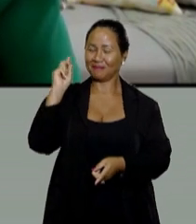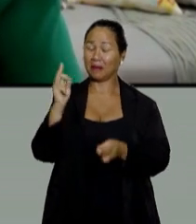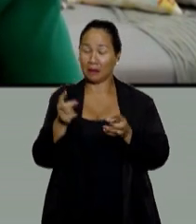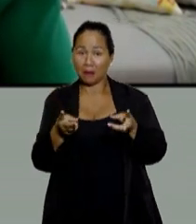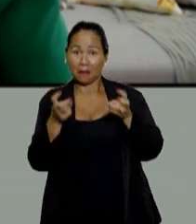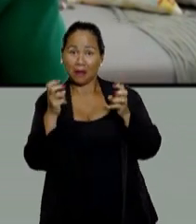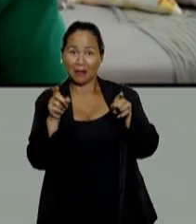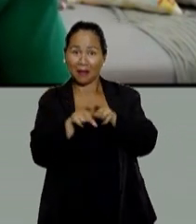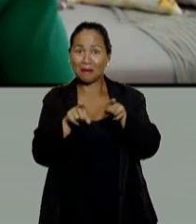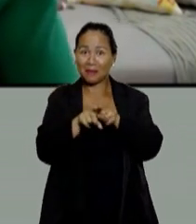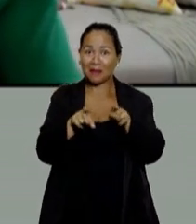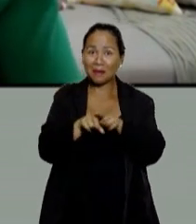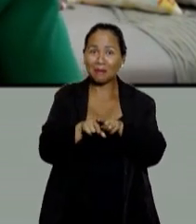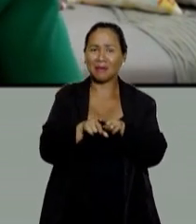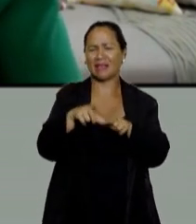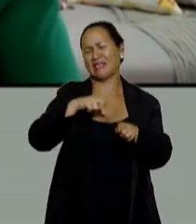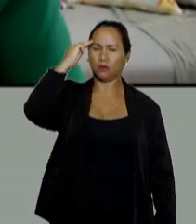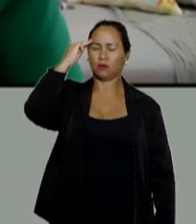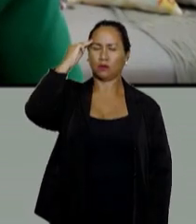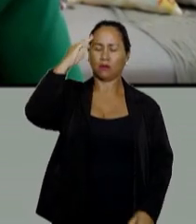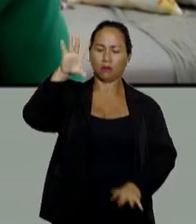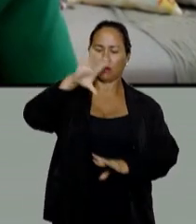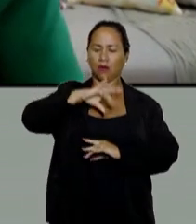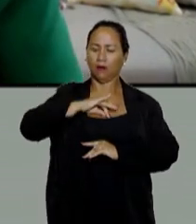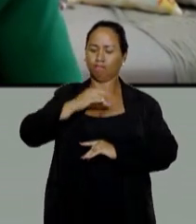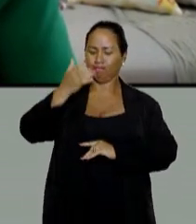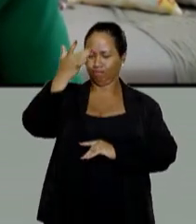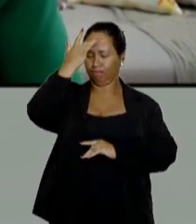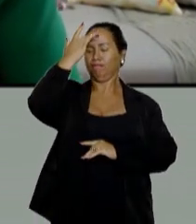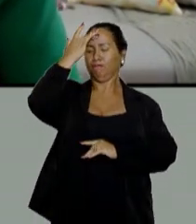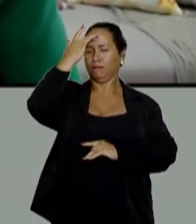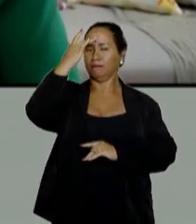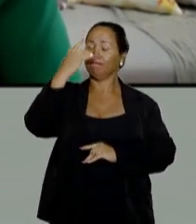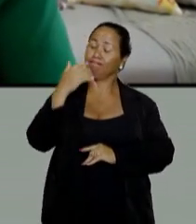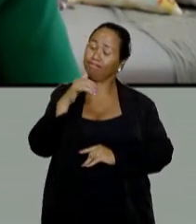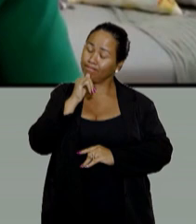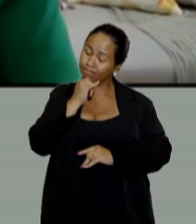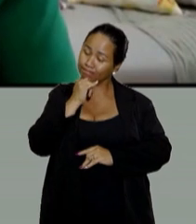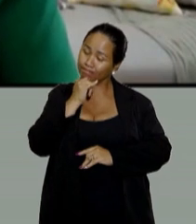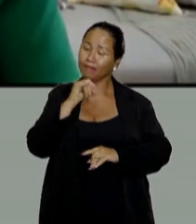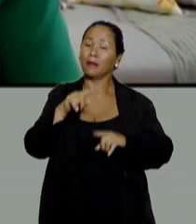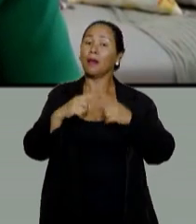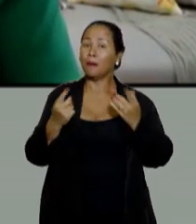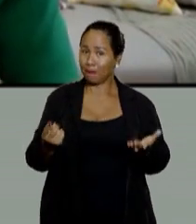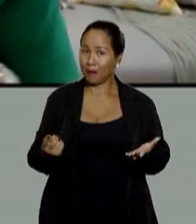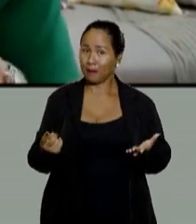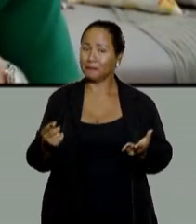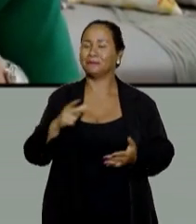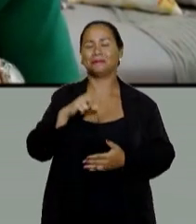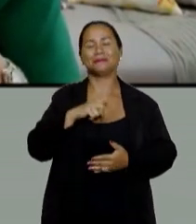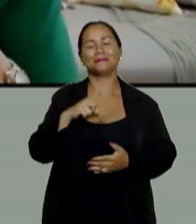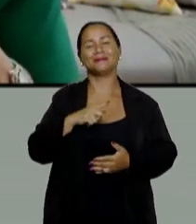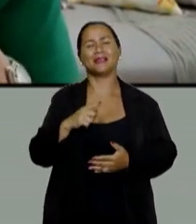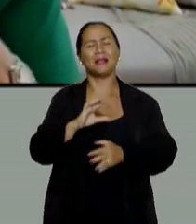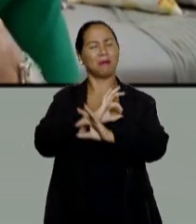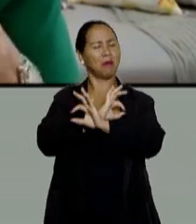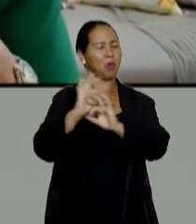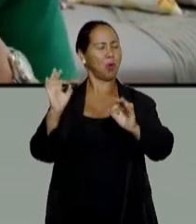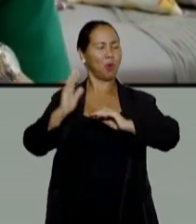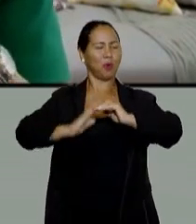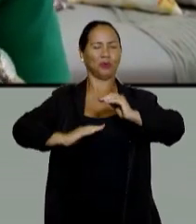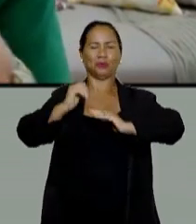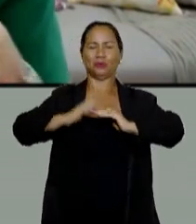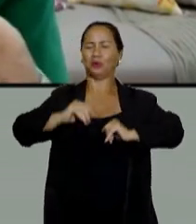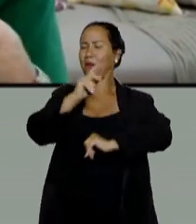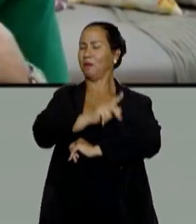que há muito o que se fazer ainda, o que é lamentável. Mas temos excelentes profissionais, professores